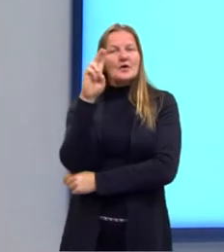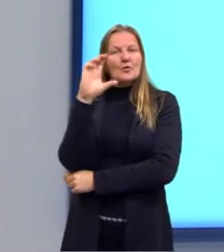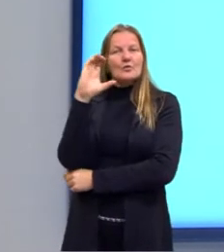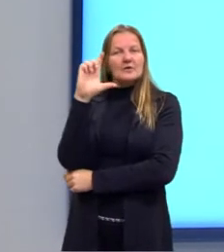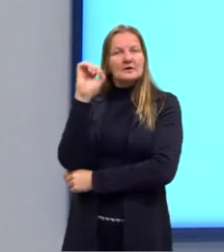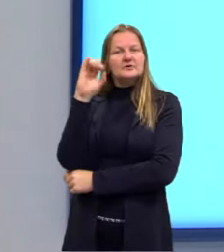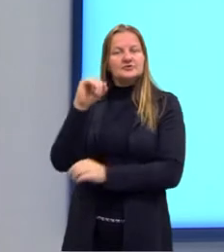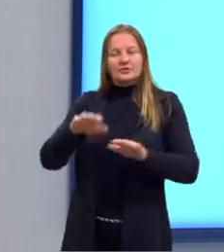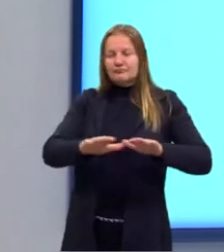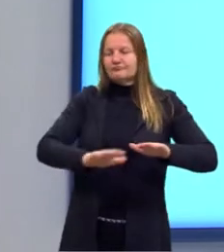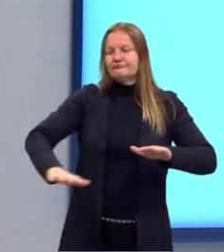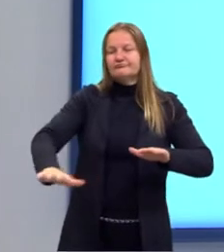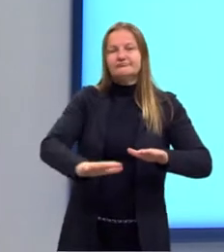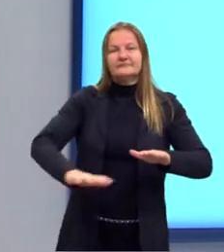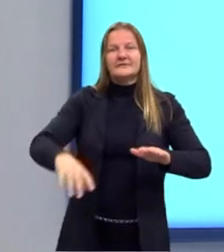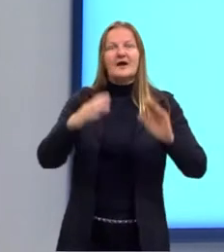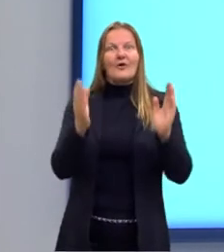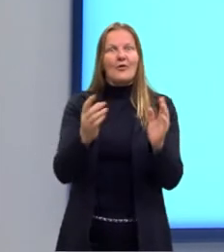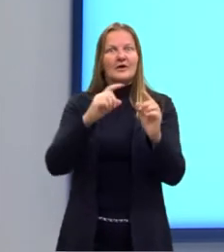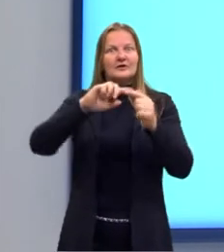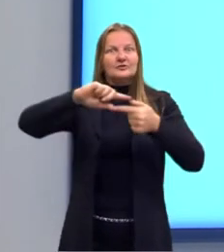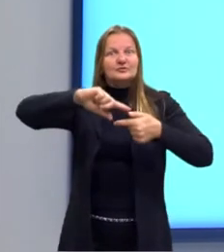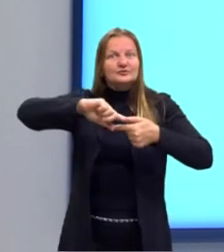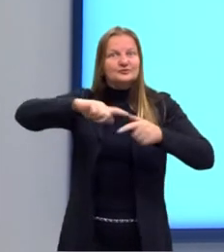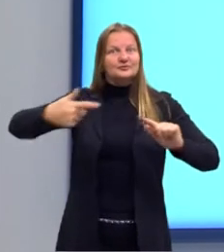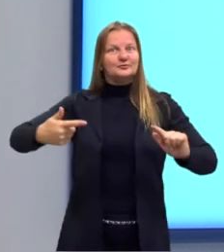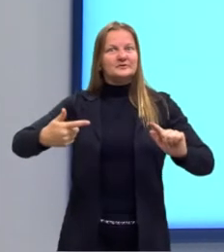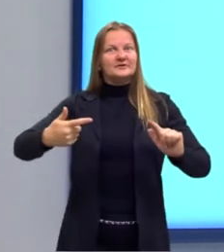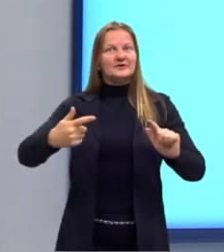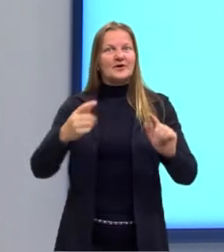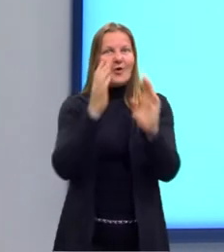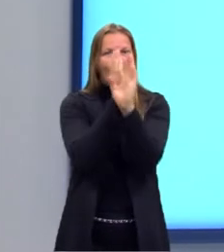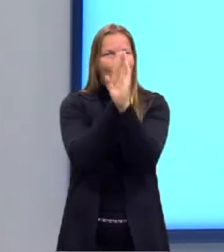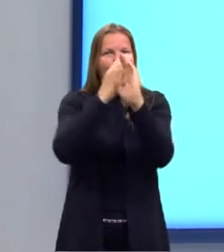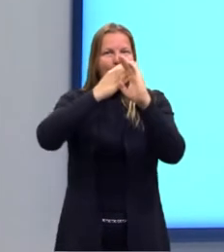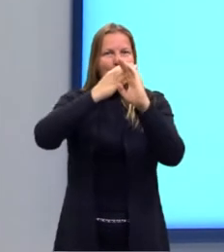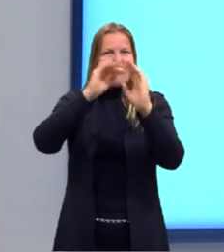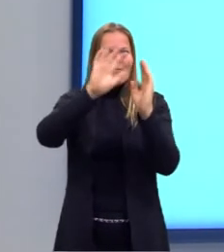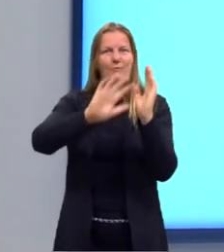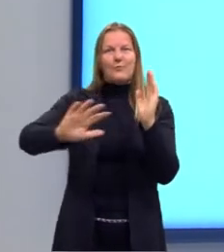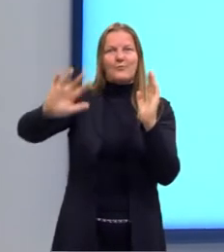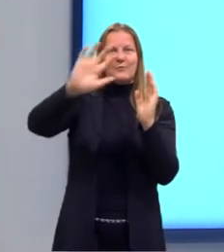geometria plana e agora nós vamos entrar na geometria espacial.